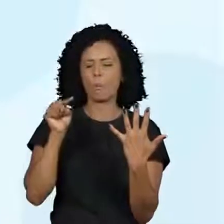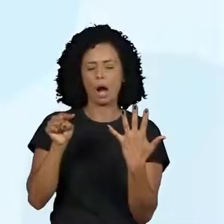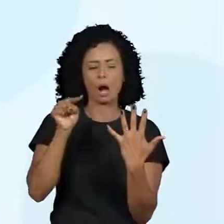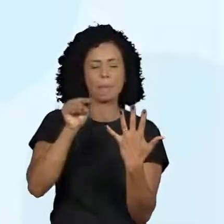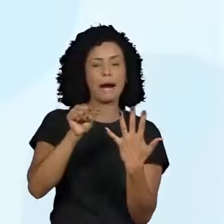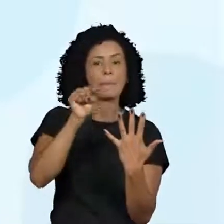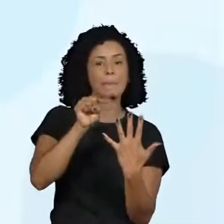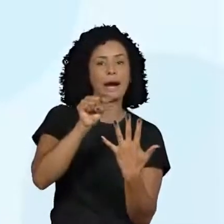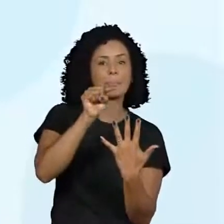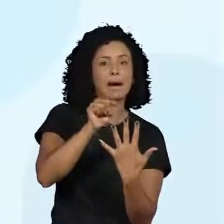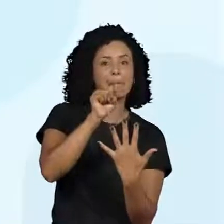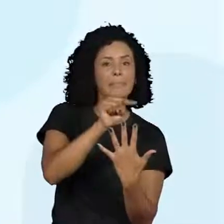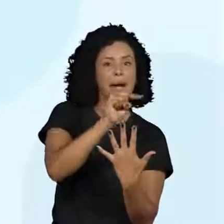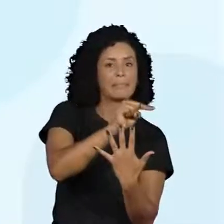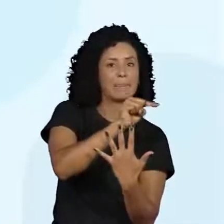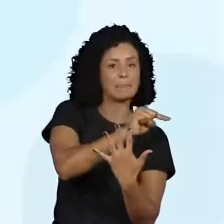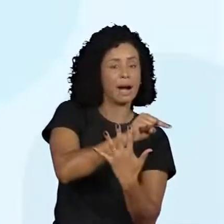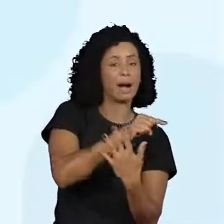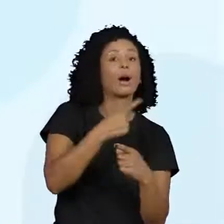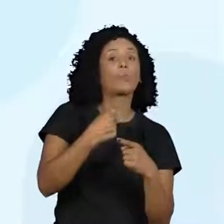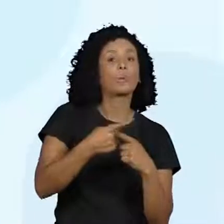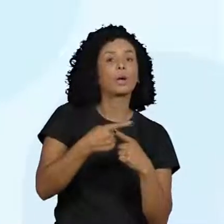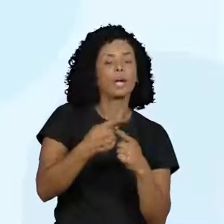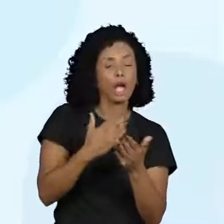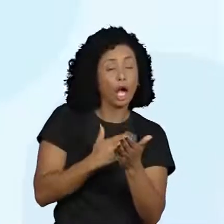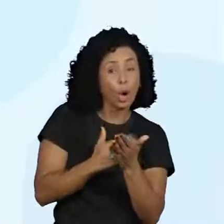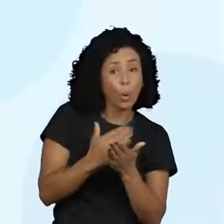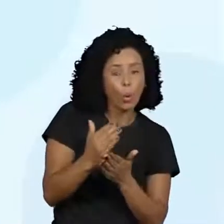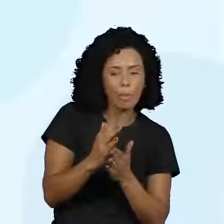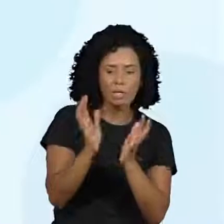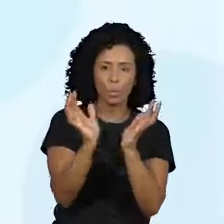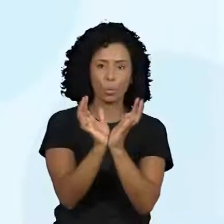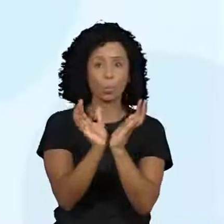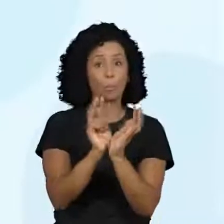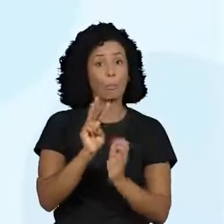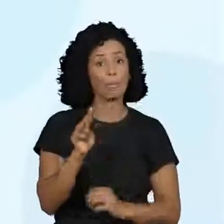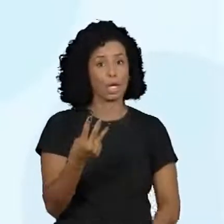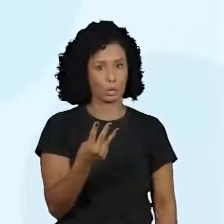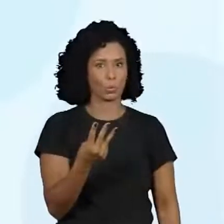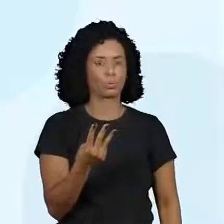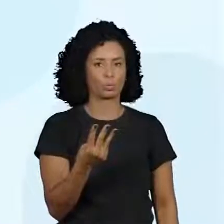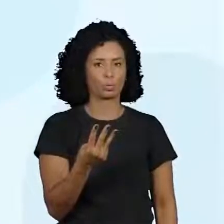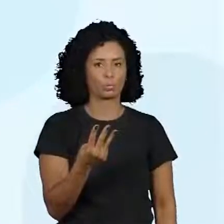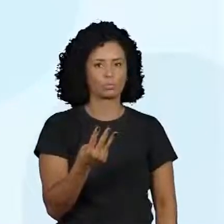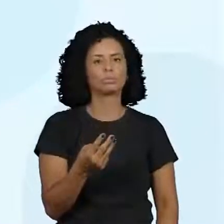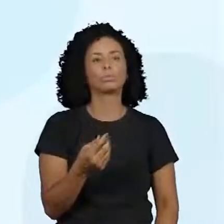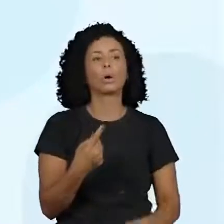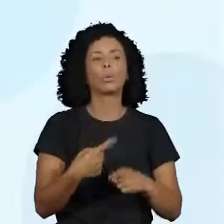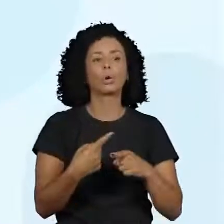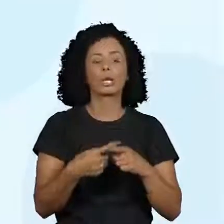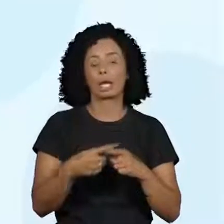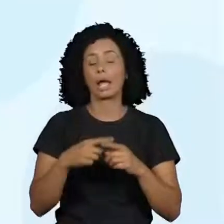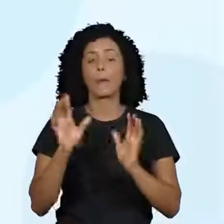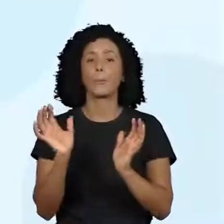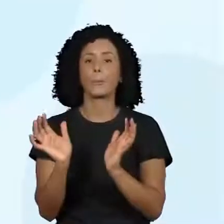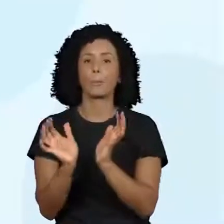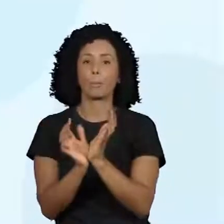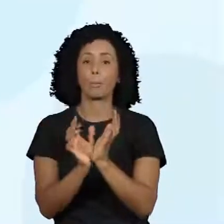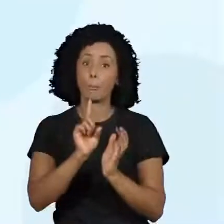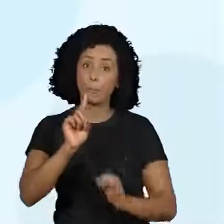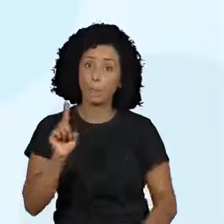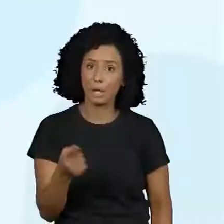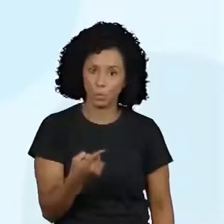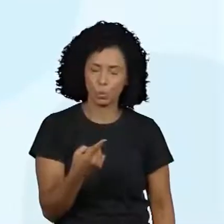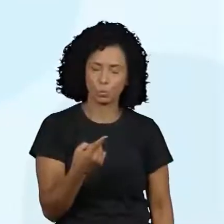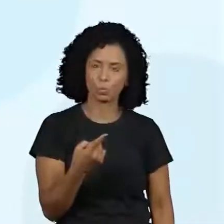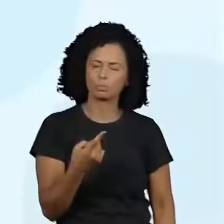começar lá, entrar na unidade de milhar. E as duas classes, porque são as unidades simples e as milhares.